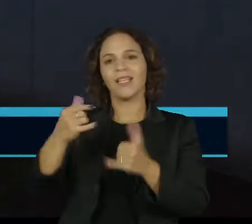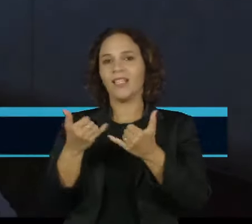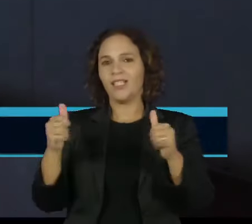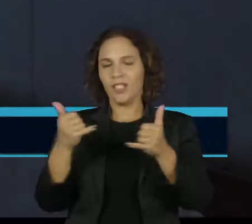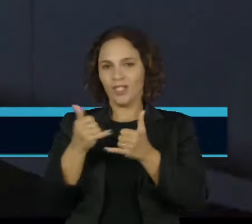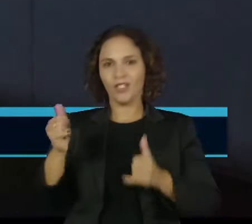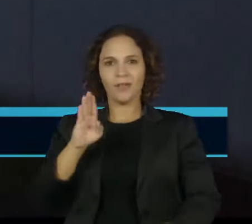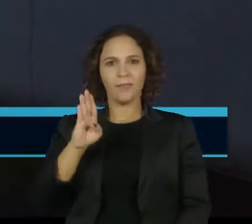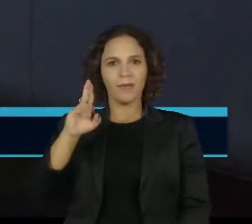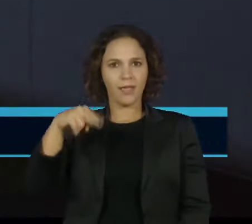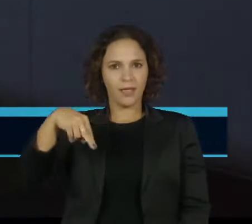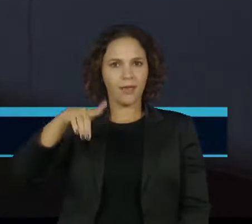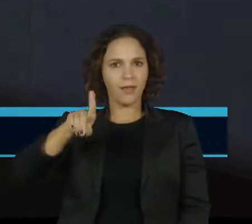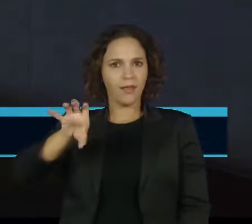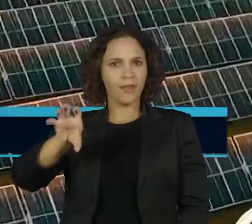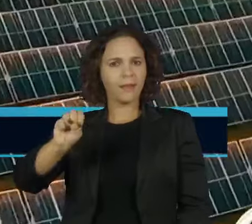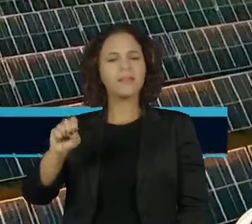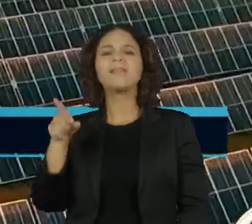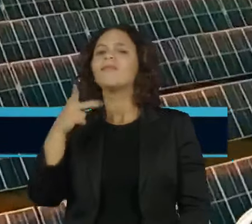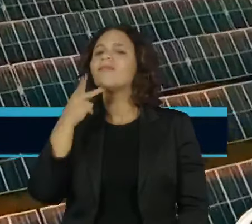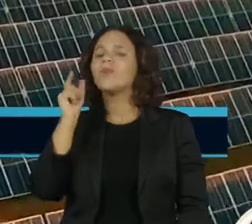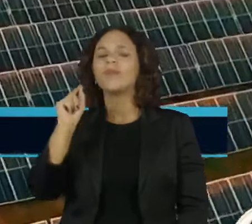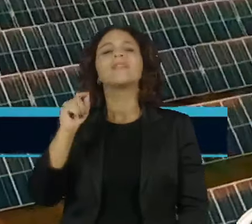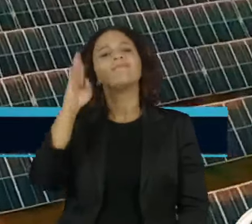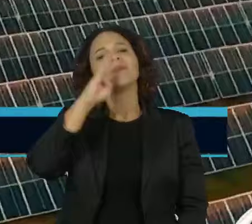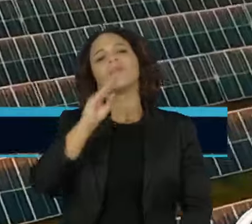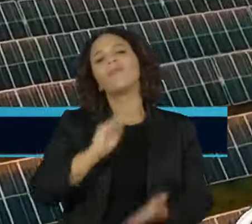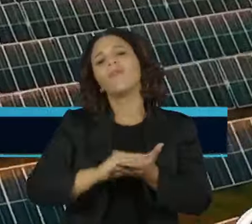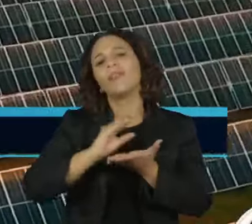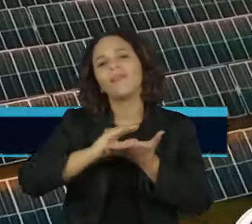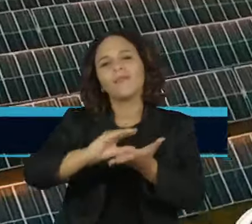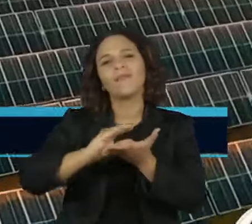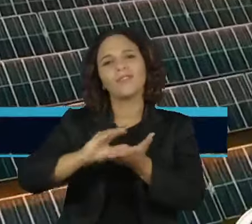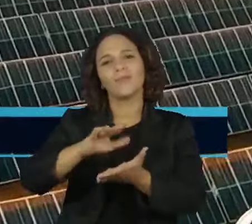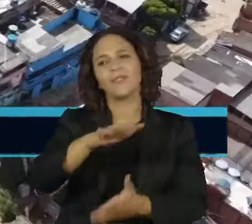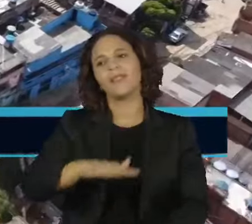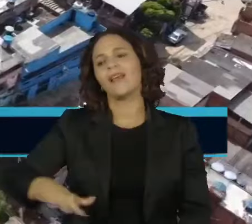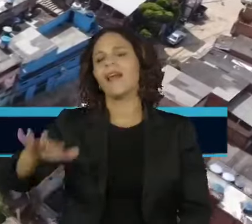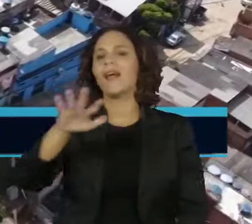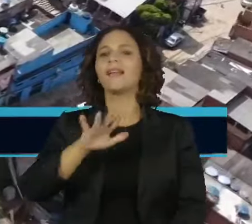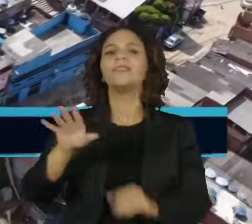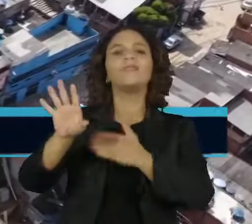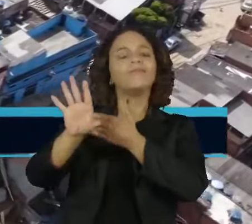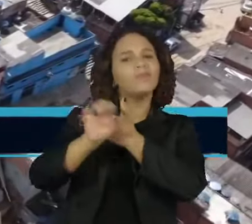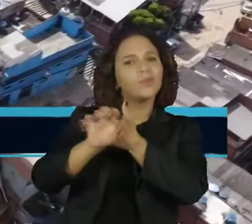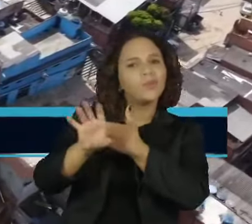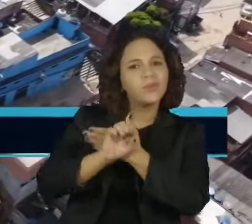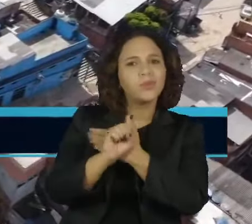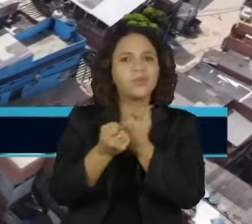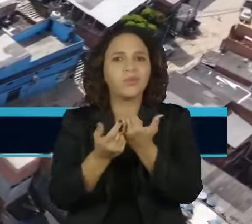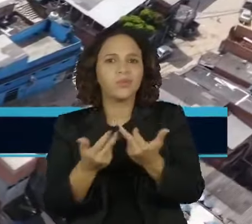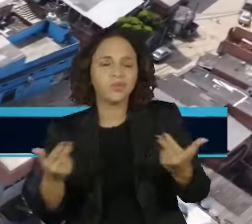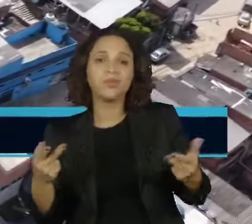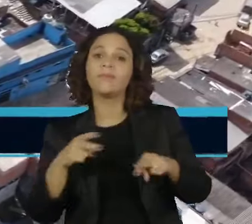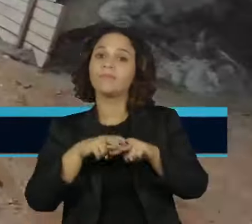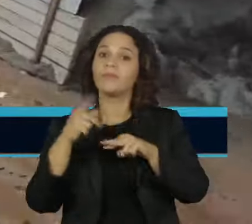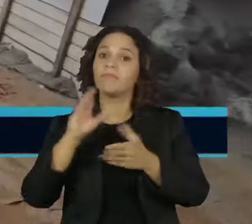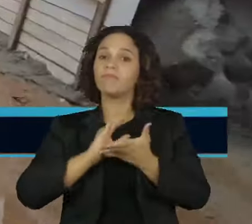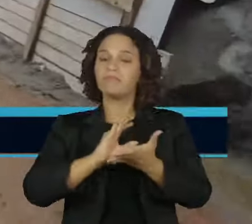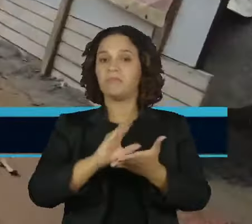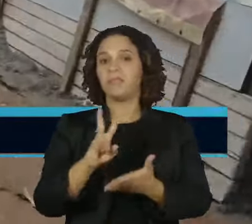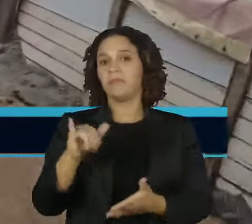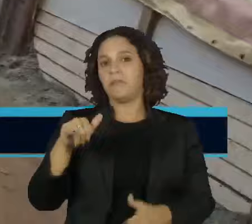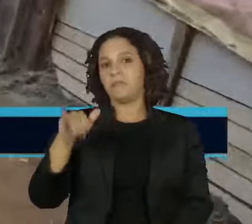reconhece que o país ainda precisa de mais investimentos nessas áreas. Para isso, a instituição pretende aumentar os recursos,